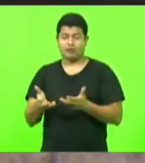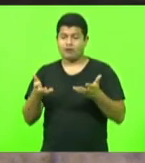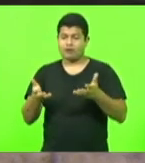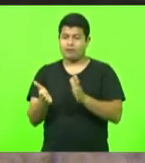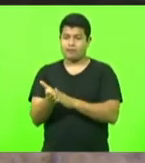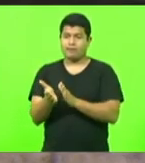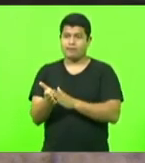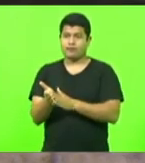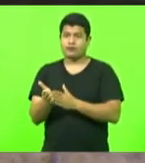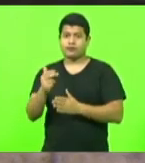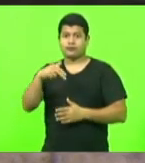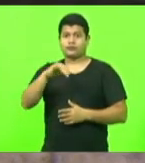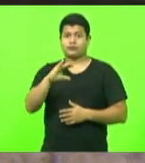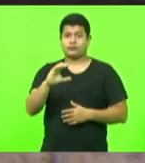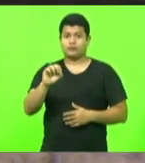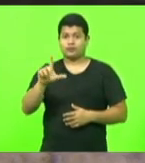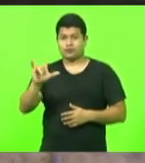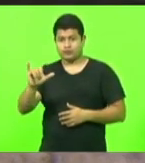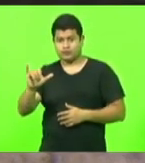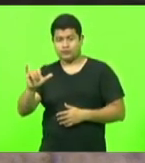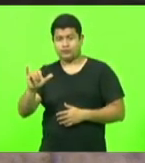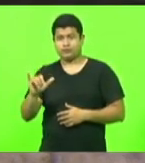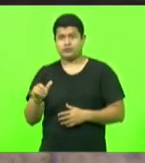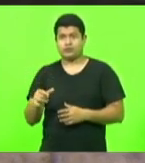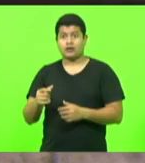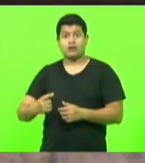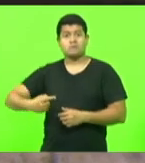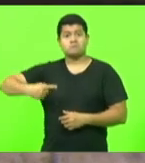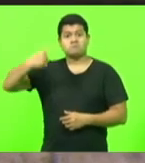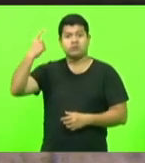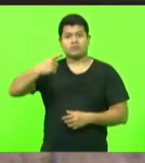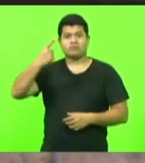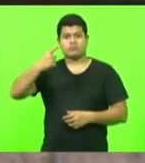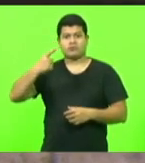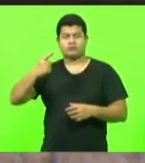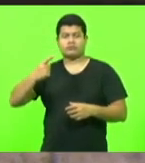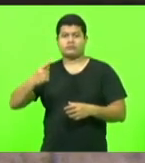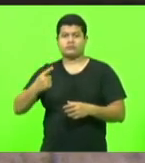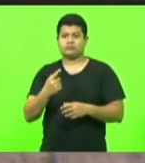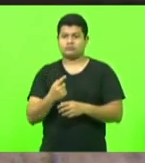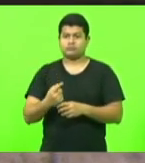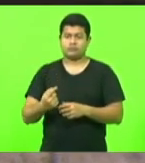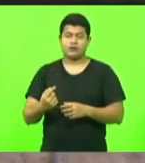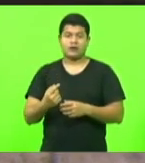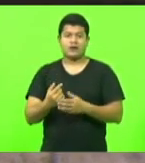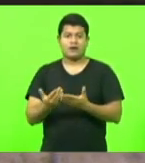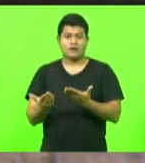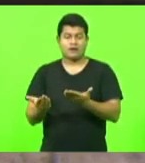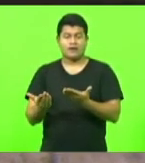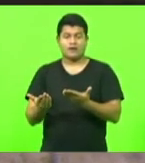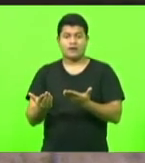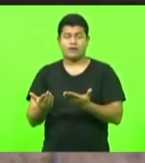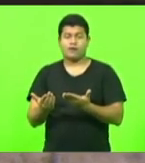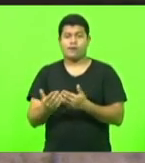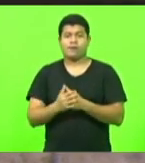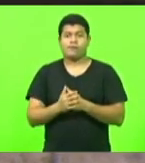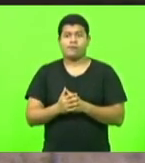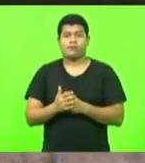a Nicoli Ribas Ribeiro pelo primeiro lugar lá em Santa Catarina nesse concurso